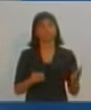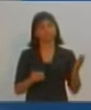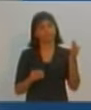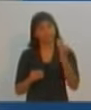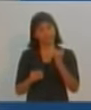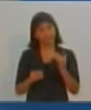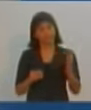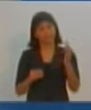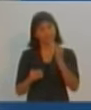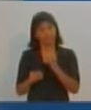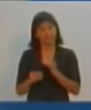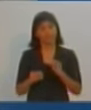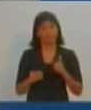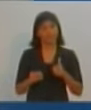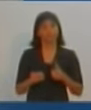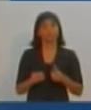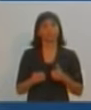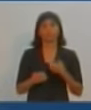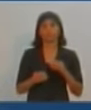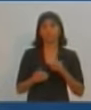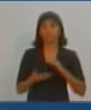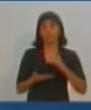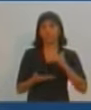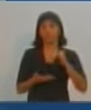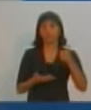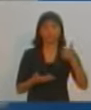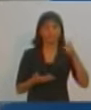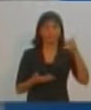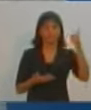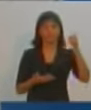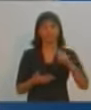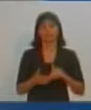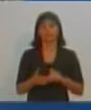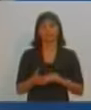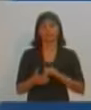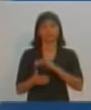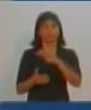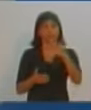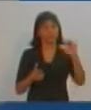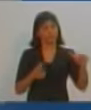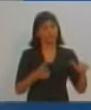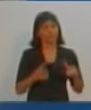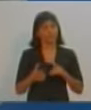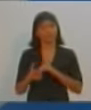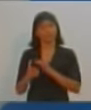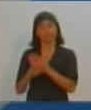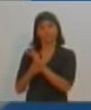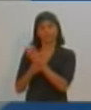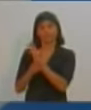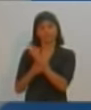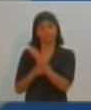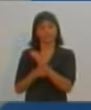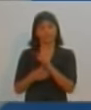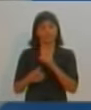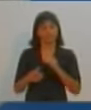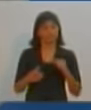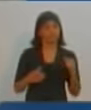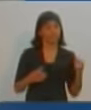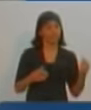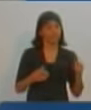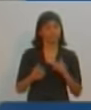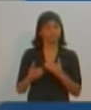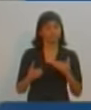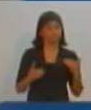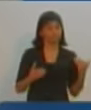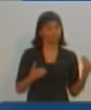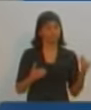E o metrô vai funcionar. Depois nós vamos colocar ônibus, linhas radiais. Ou seja, vários terminais, os ônibus vão